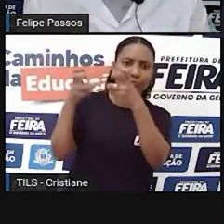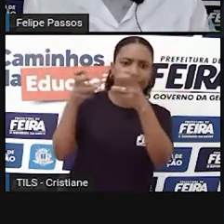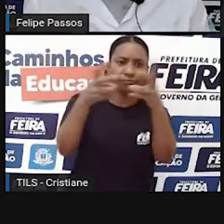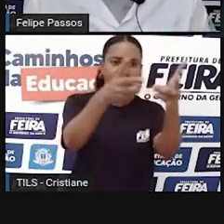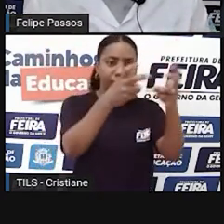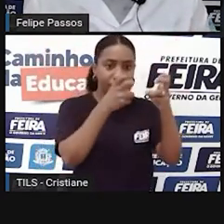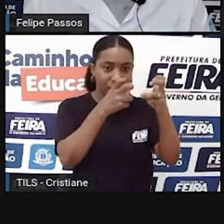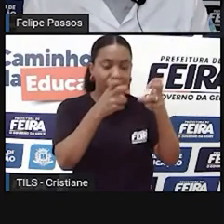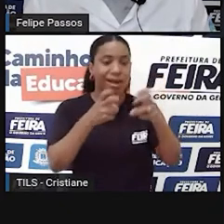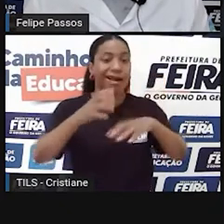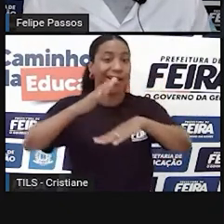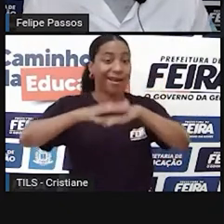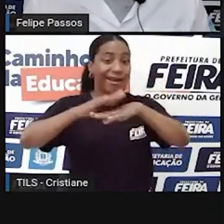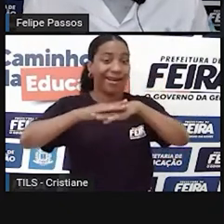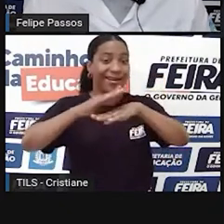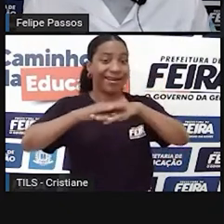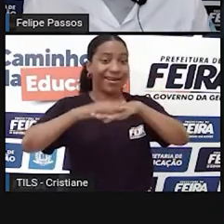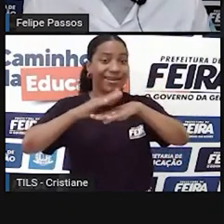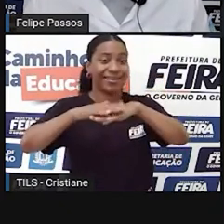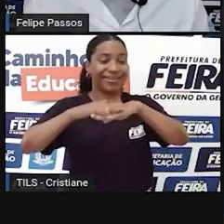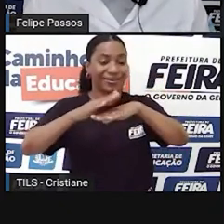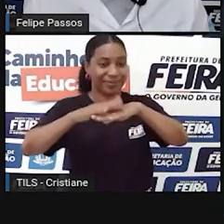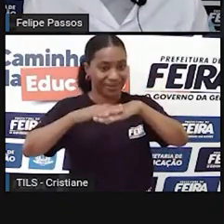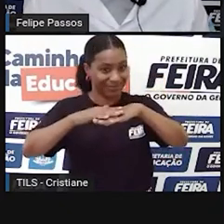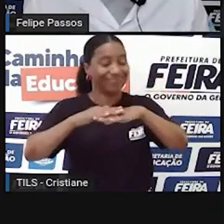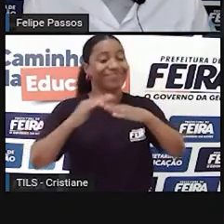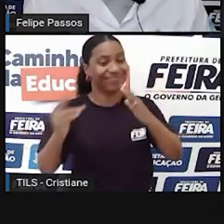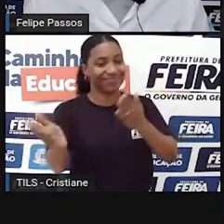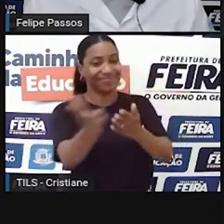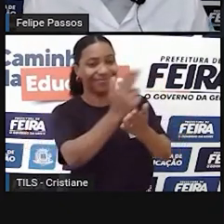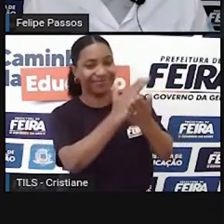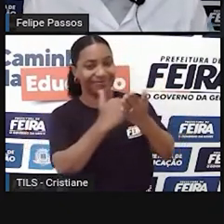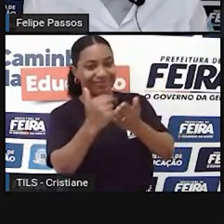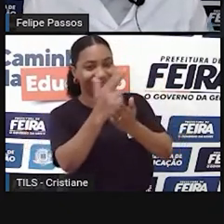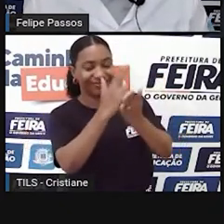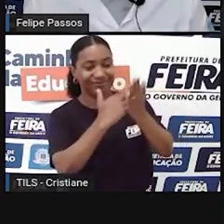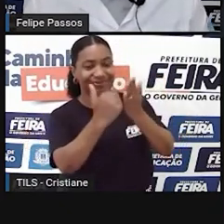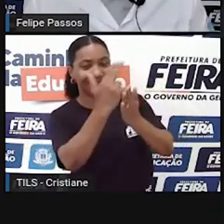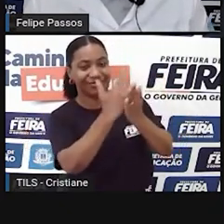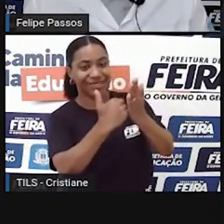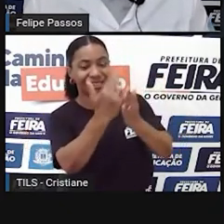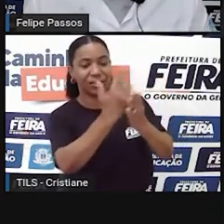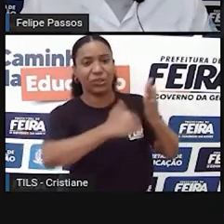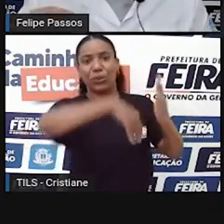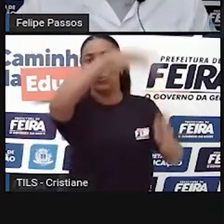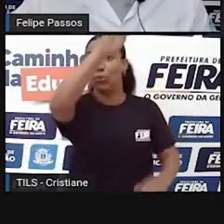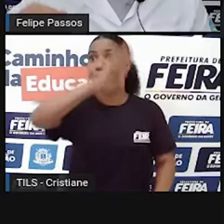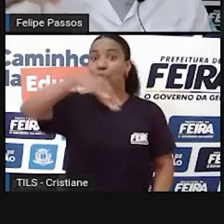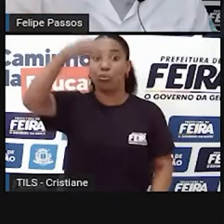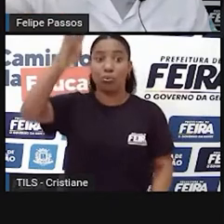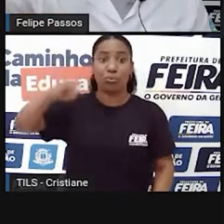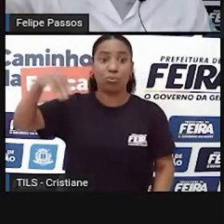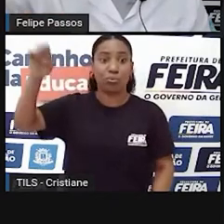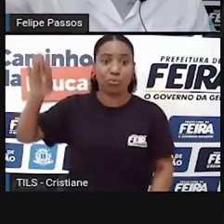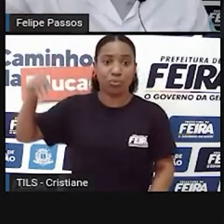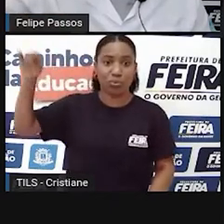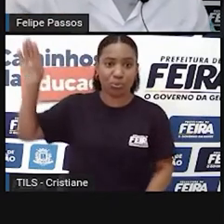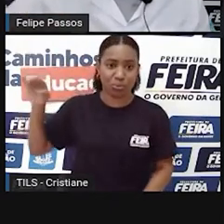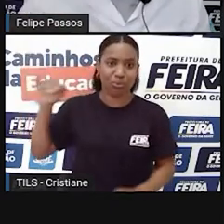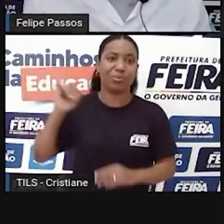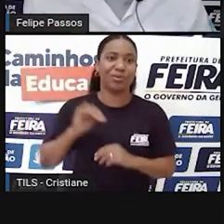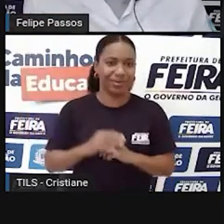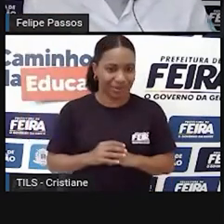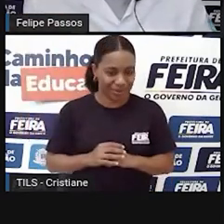paredes das rochas, né? Começaram as pinturas rupestres, uma das primeiras formas de comunicação para quem vem depois.